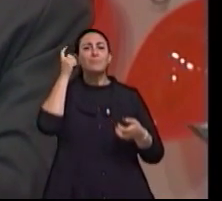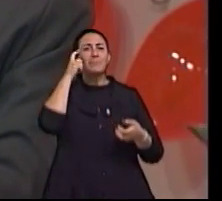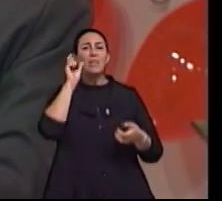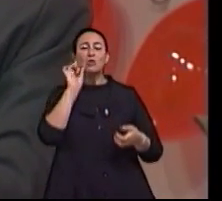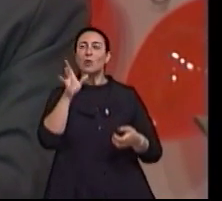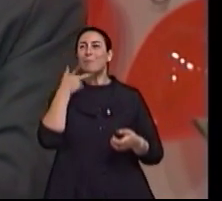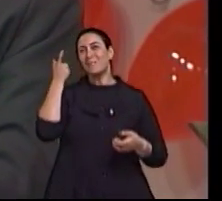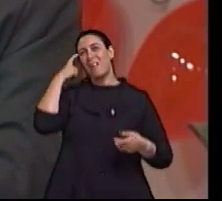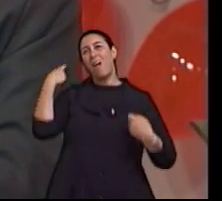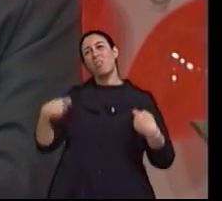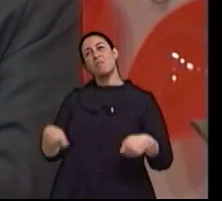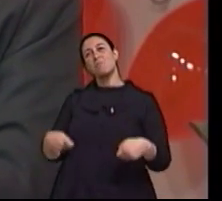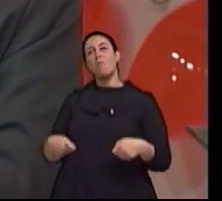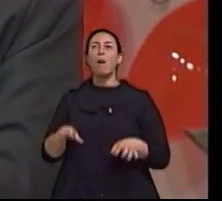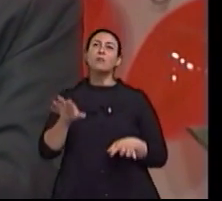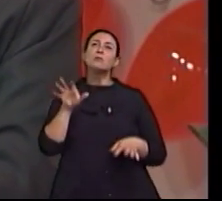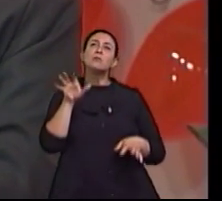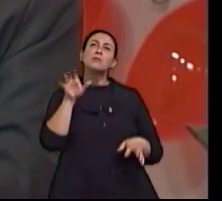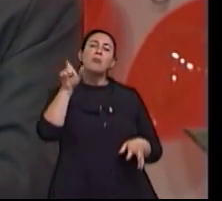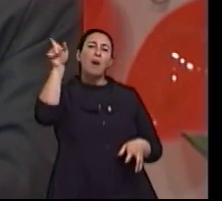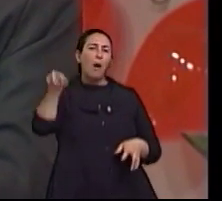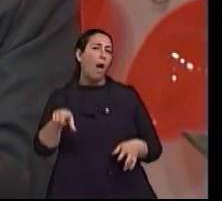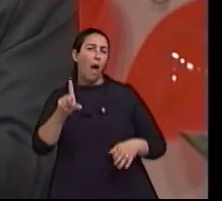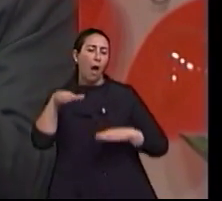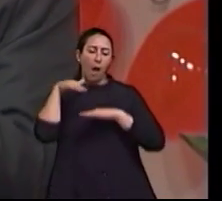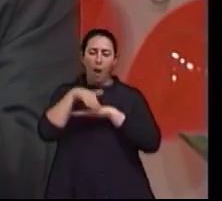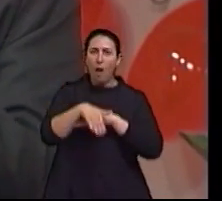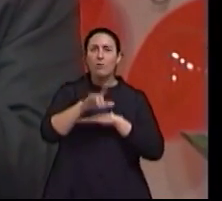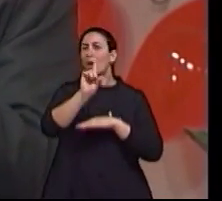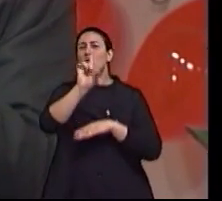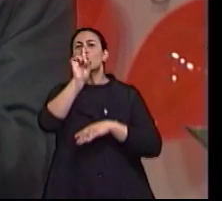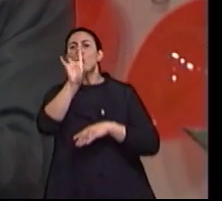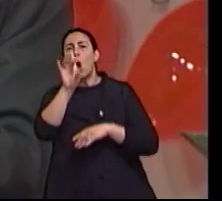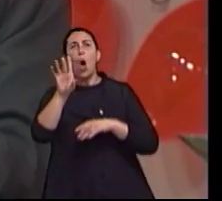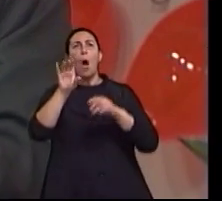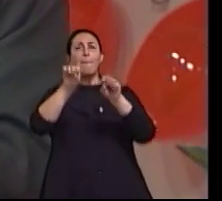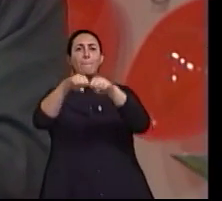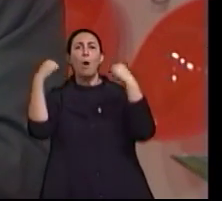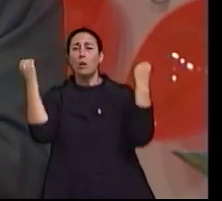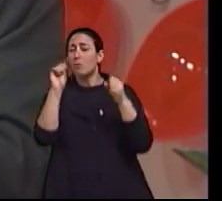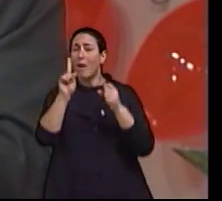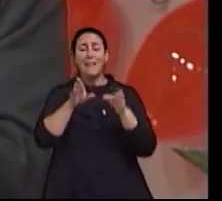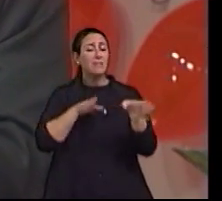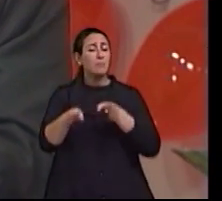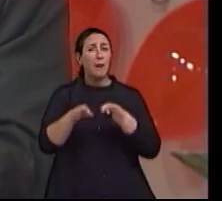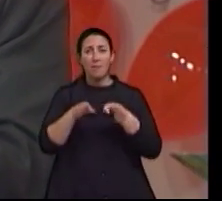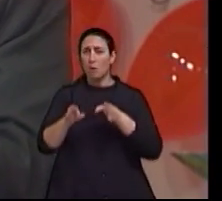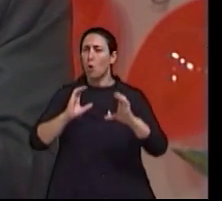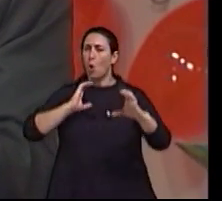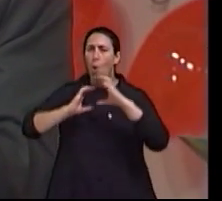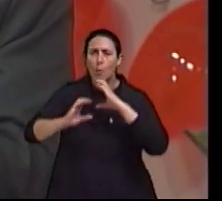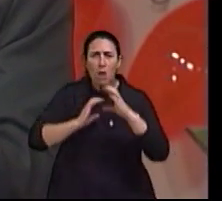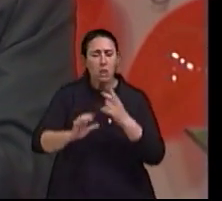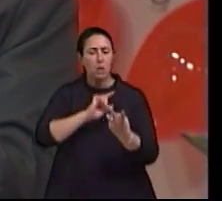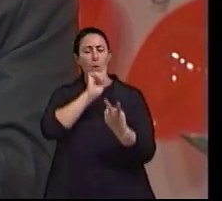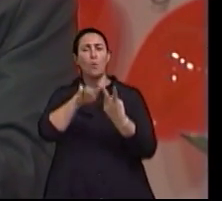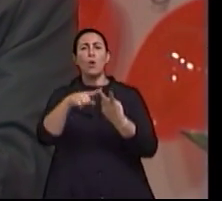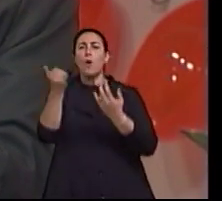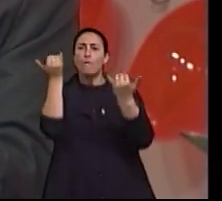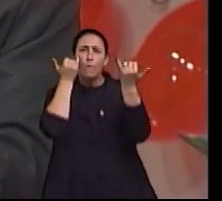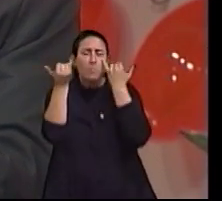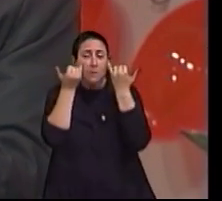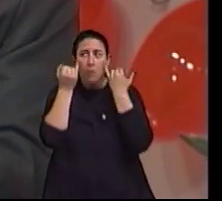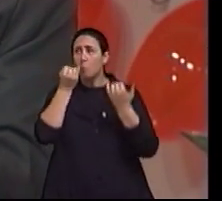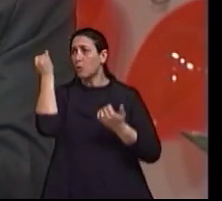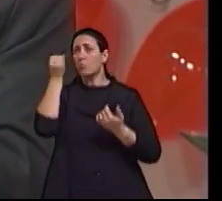acessibilidade como algo específico, pontual. Não é só a rampa, não é só a porta, não é... É um conjunto de coisas. Acessibilidade de comunicação, de informação, nos dias de